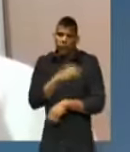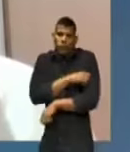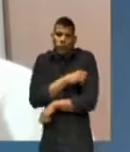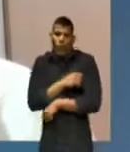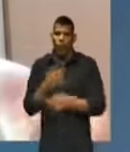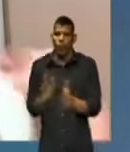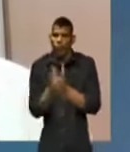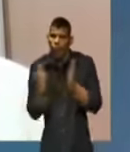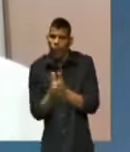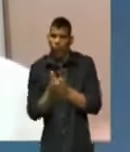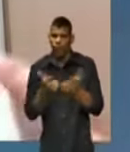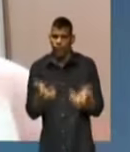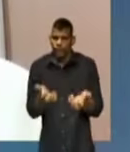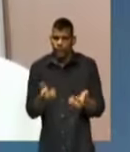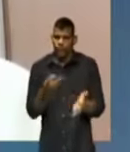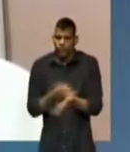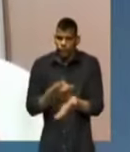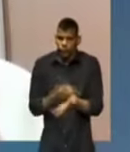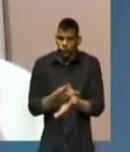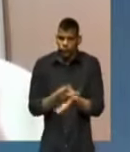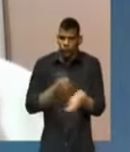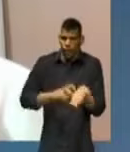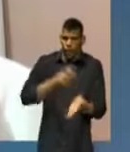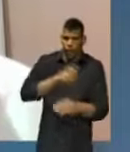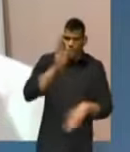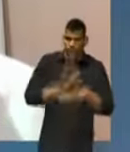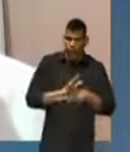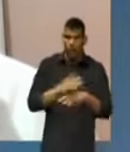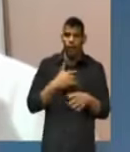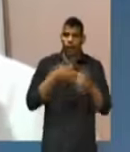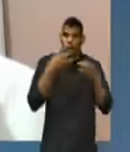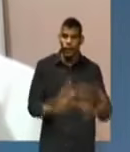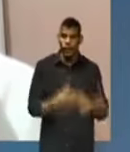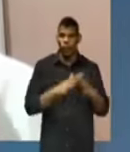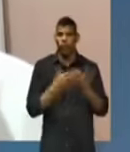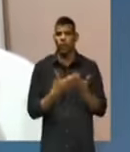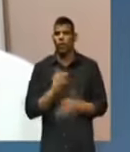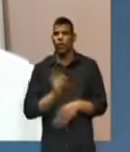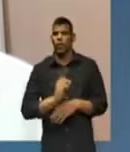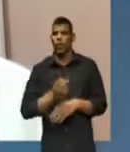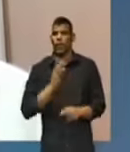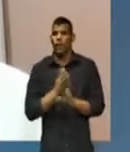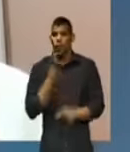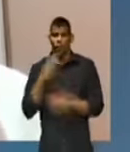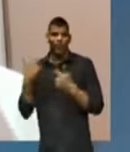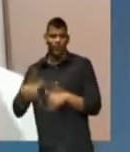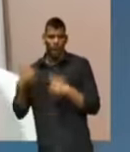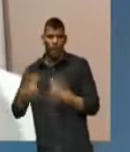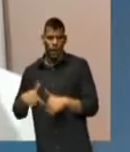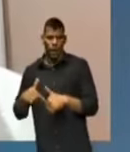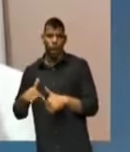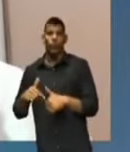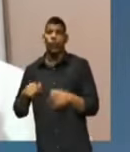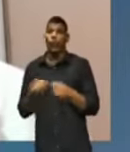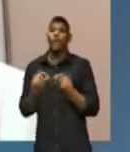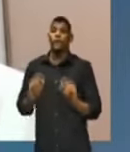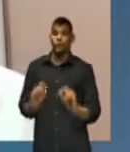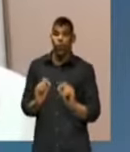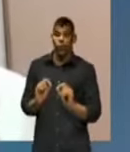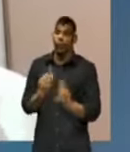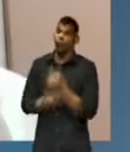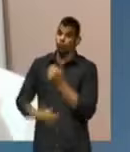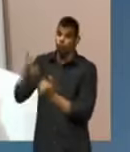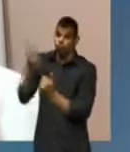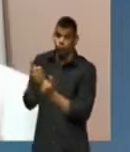manter a sua educação em tempo integral, para que eles não abandonem a escola em razão do trabalho, pela condição de